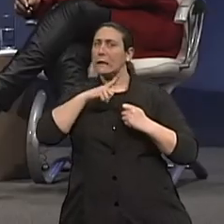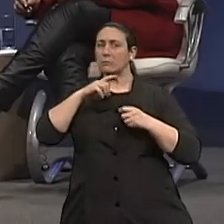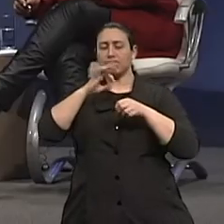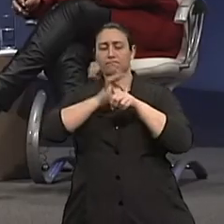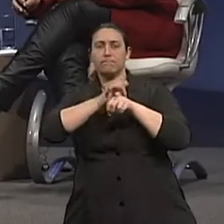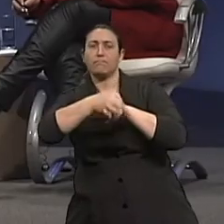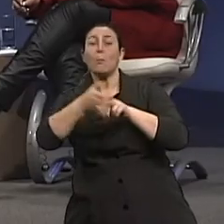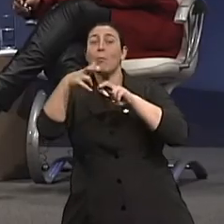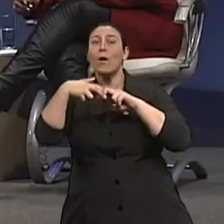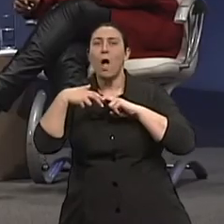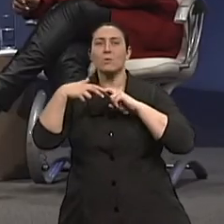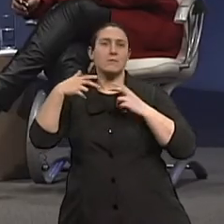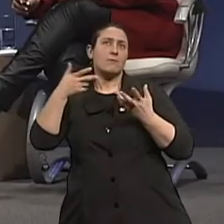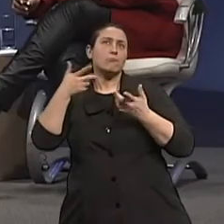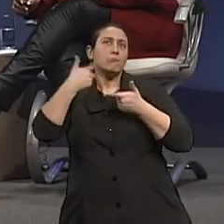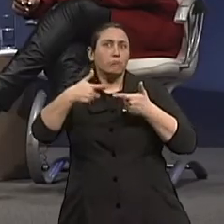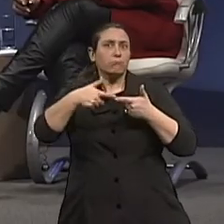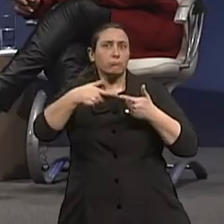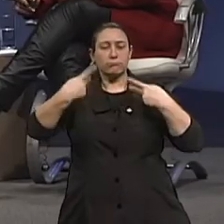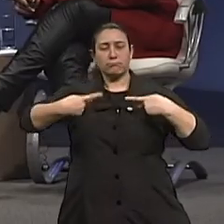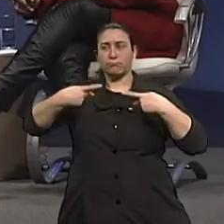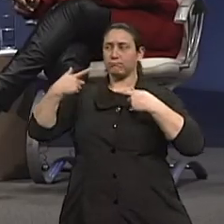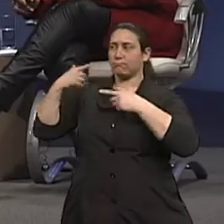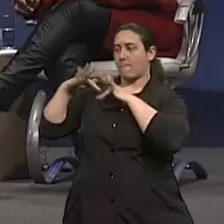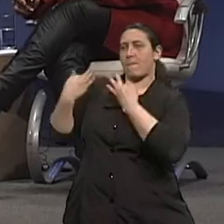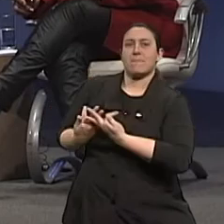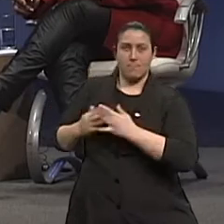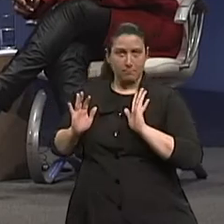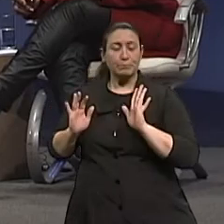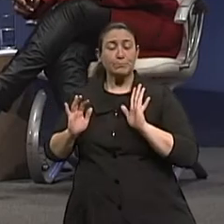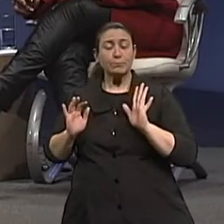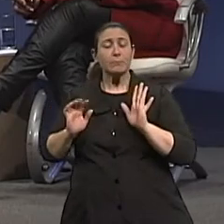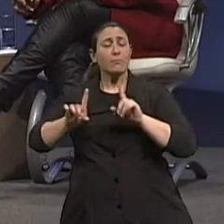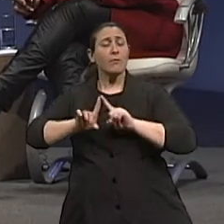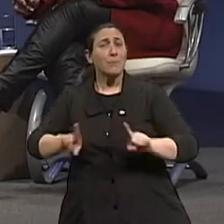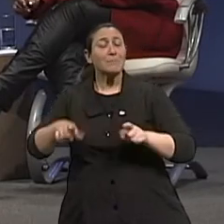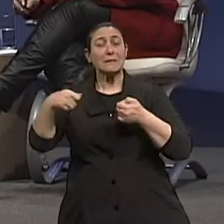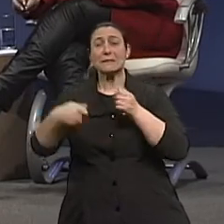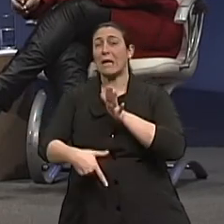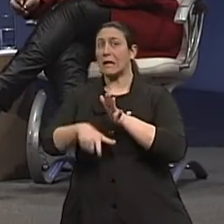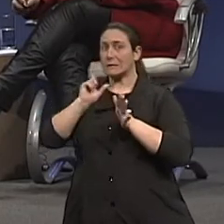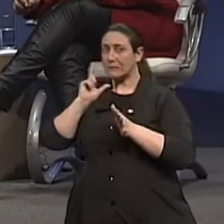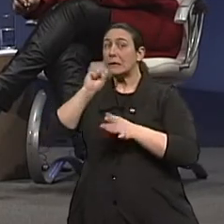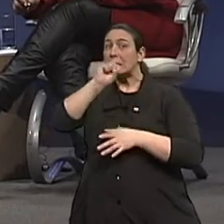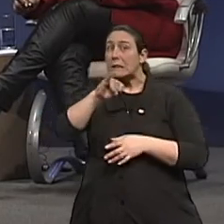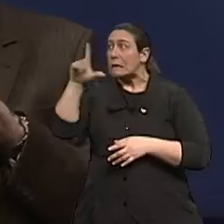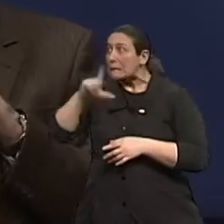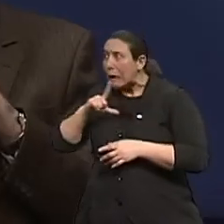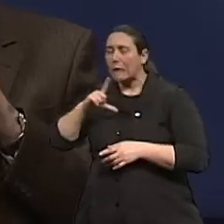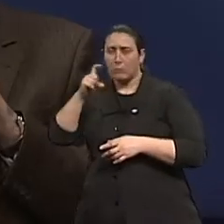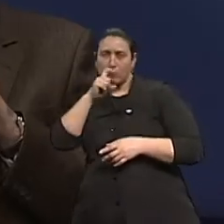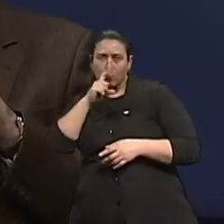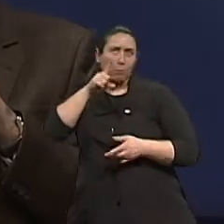grupo de pacientes é recomendado que eles comecem de uma forma mais precoce. Os exames. Os exames.